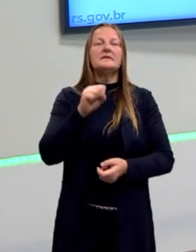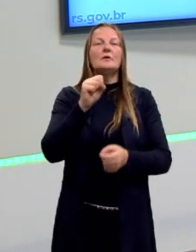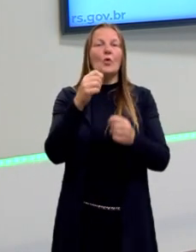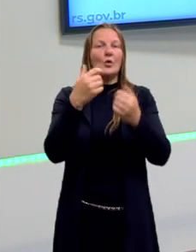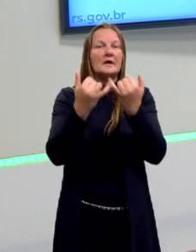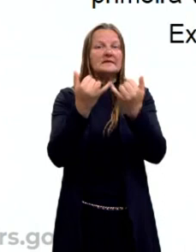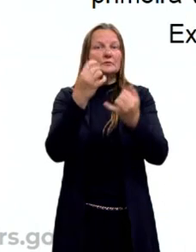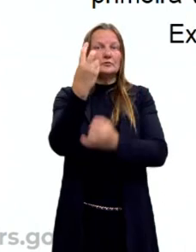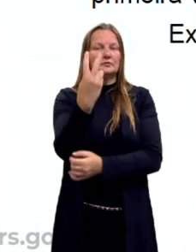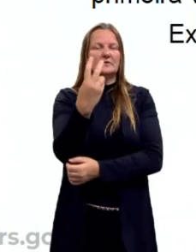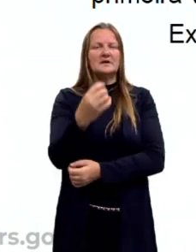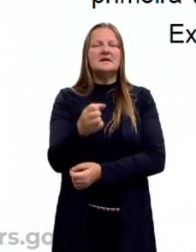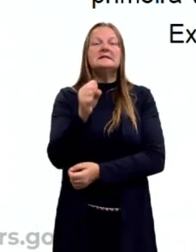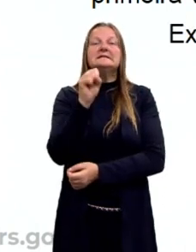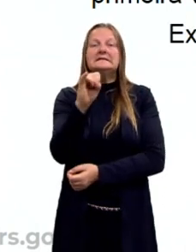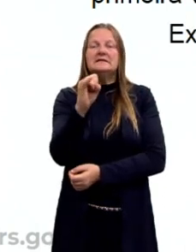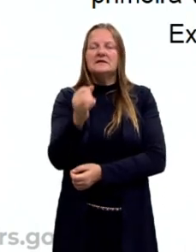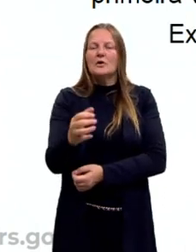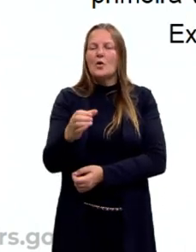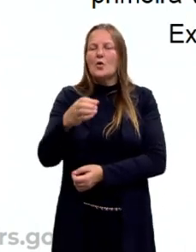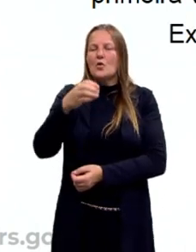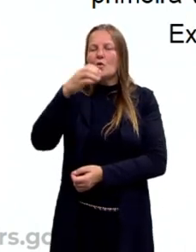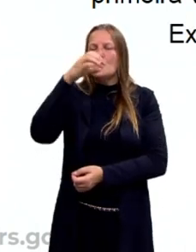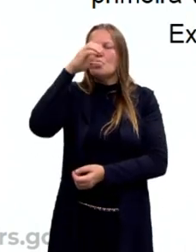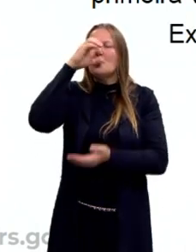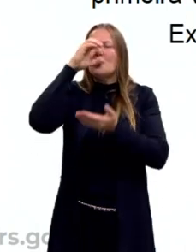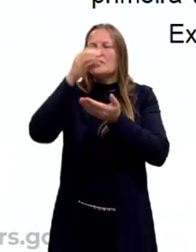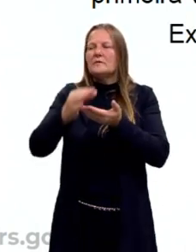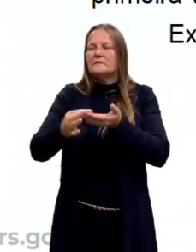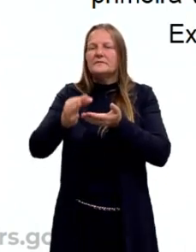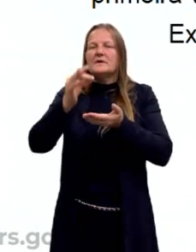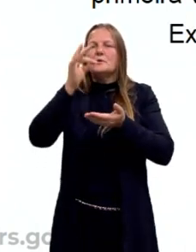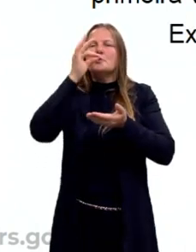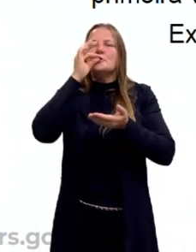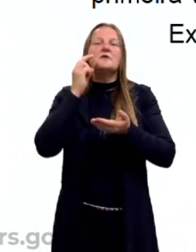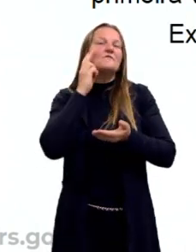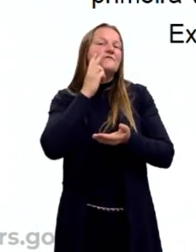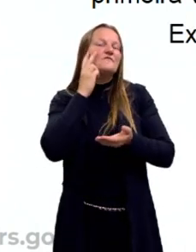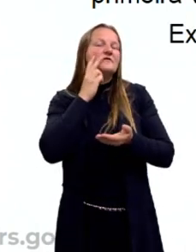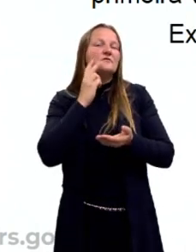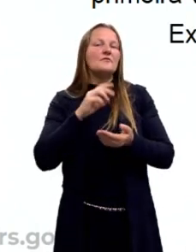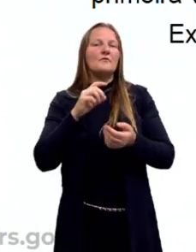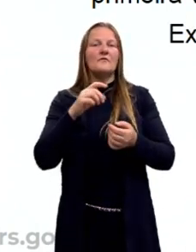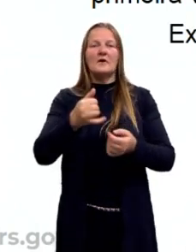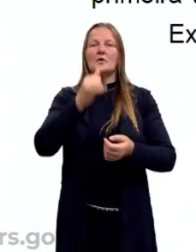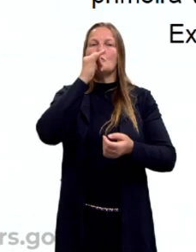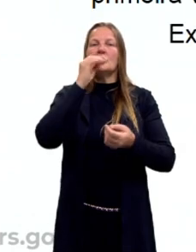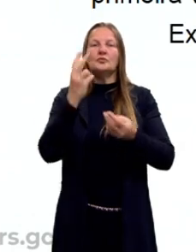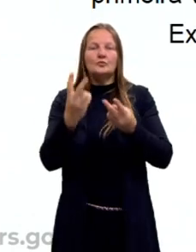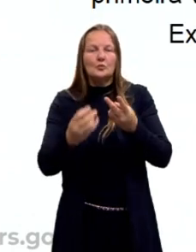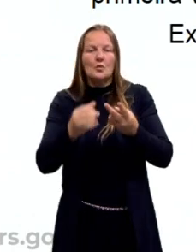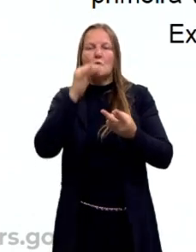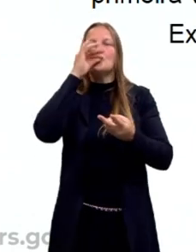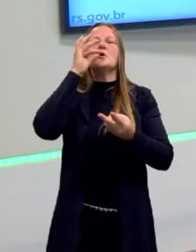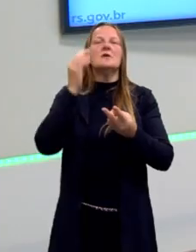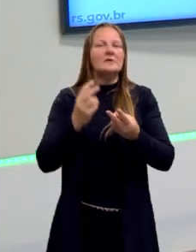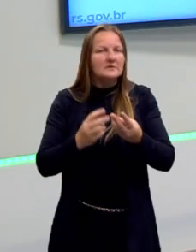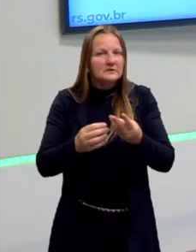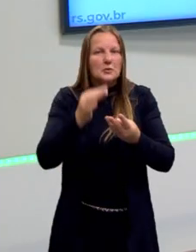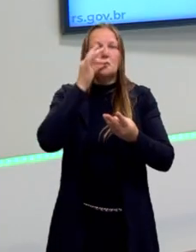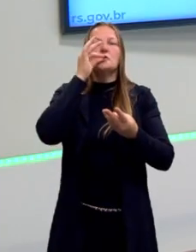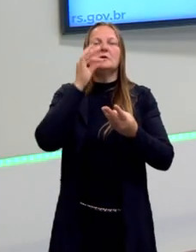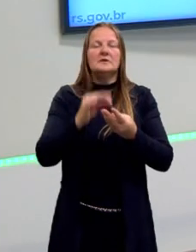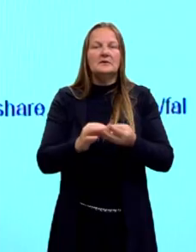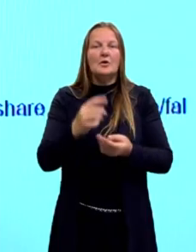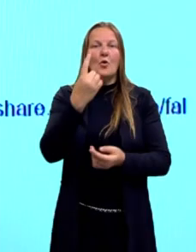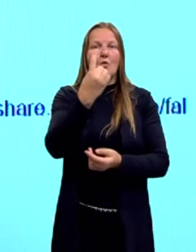copo de vinho, vais beber dois. Se beberes dois copos de vinho, vais beber três. Logo, se beberes